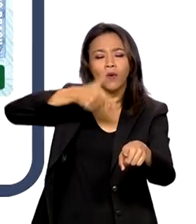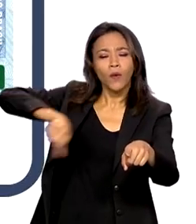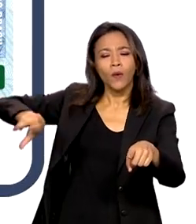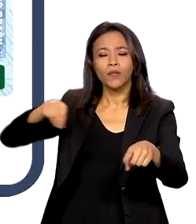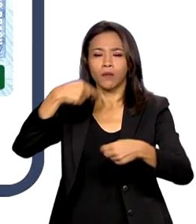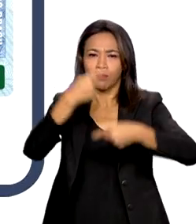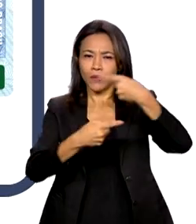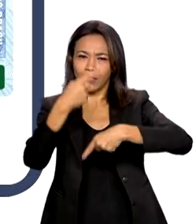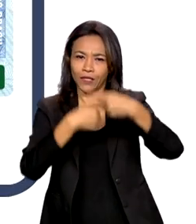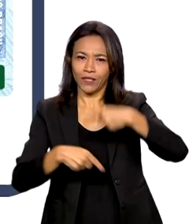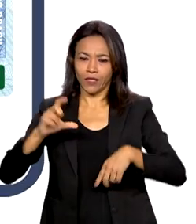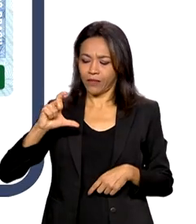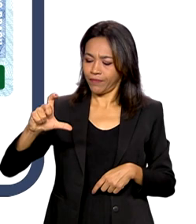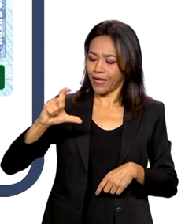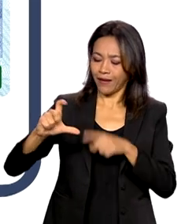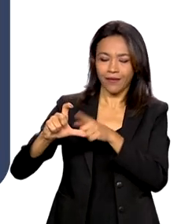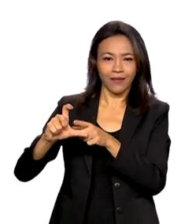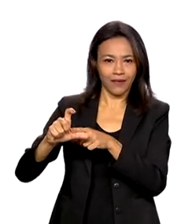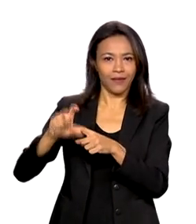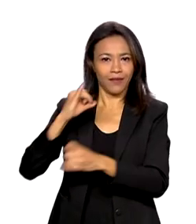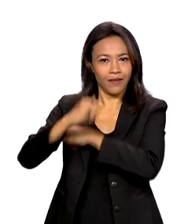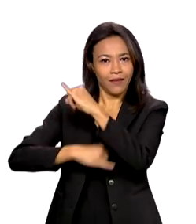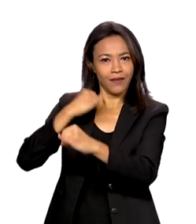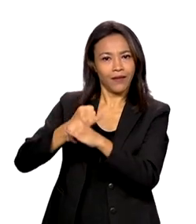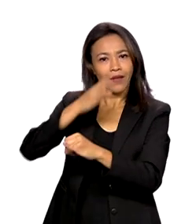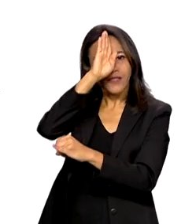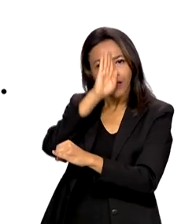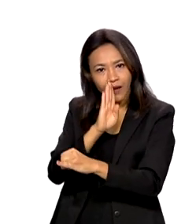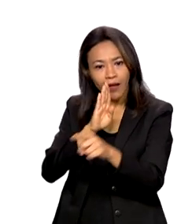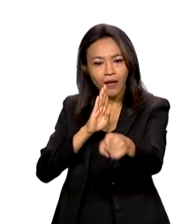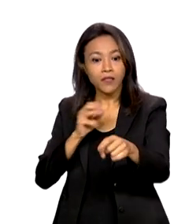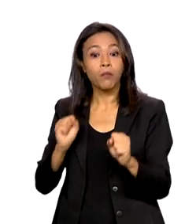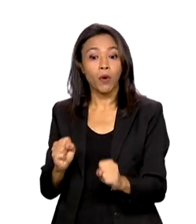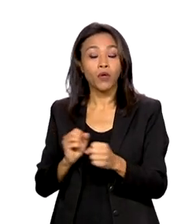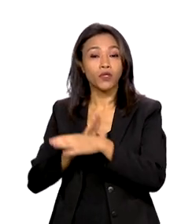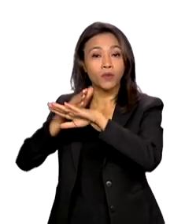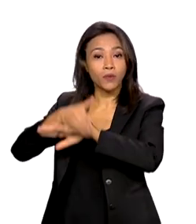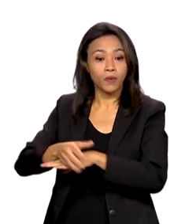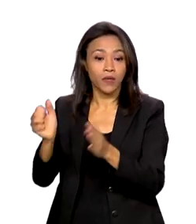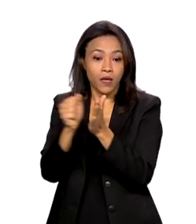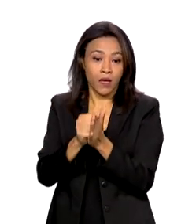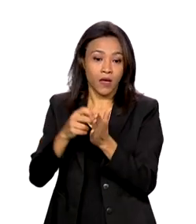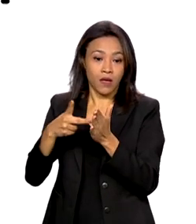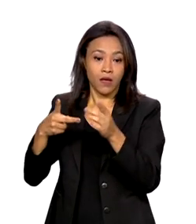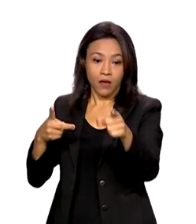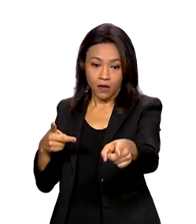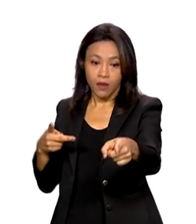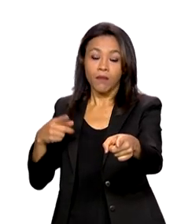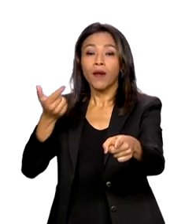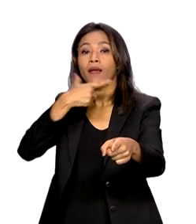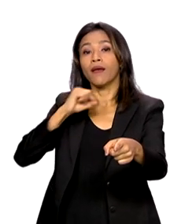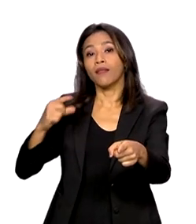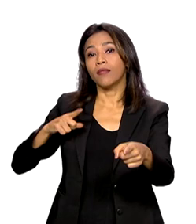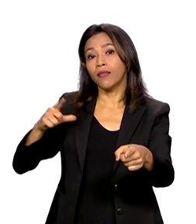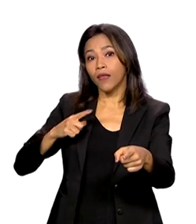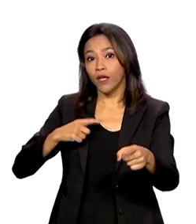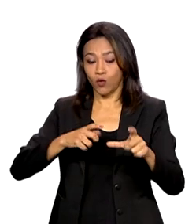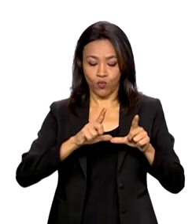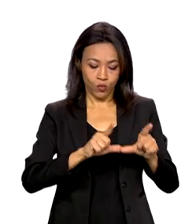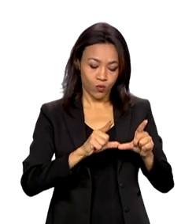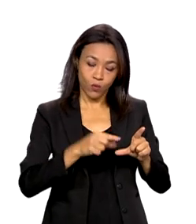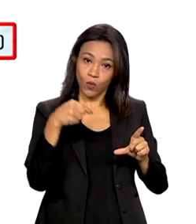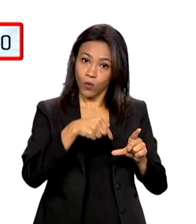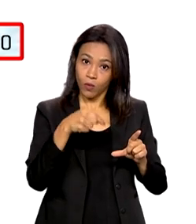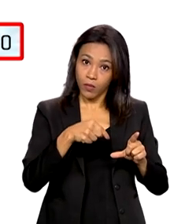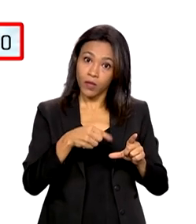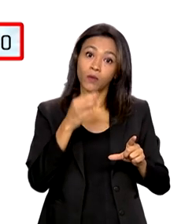documento é gratuito e está disponível nas lojas de aplicativos para celulares para quem tem o documento físico emitido a